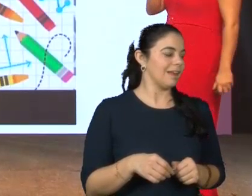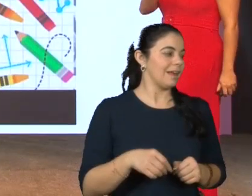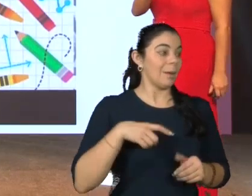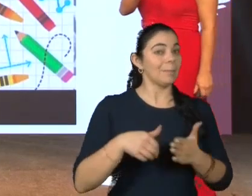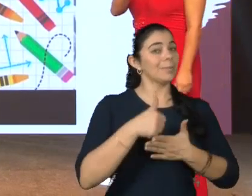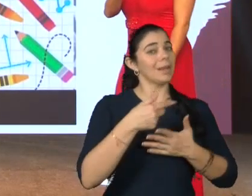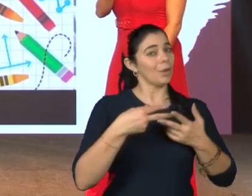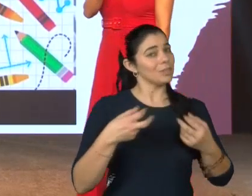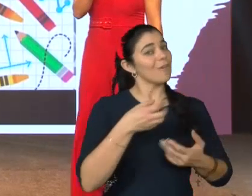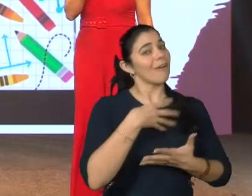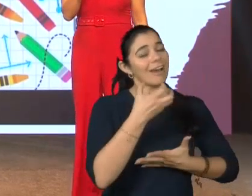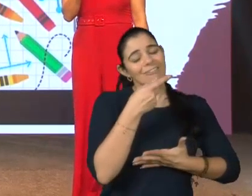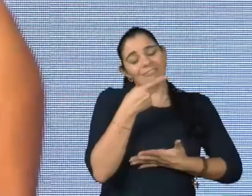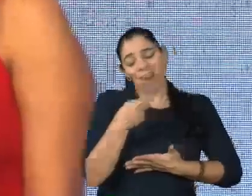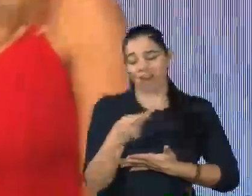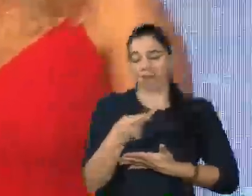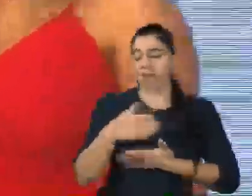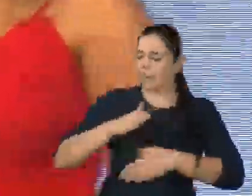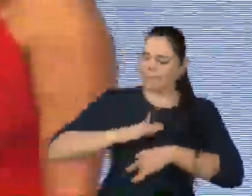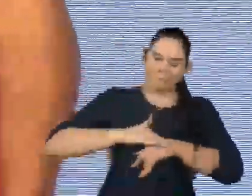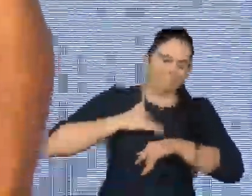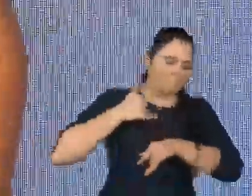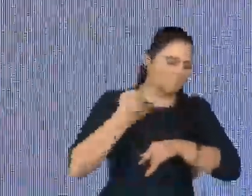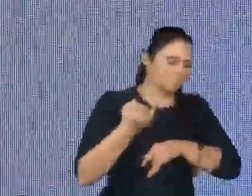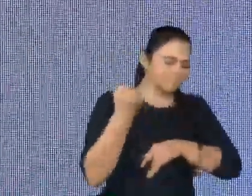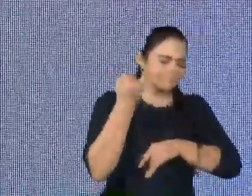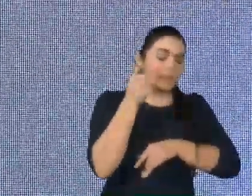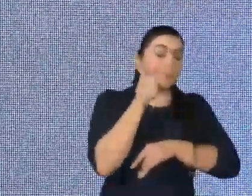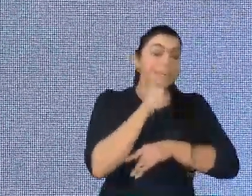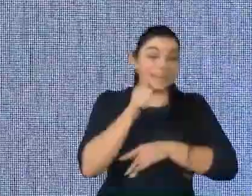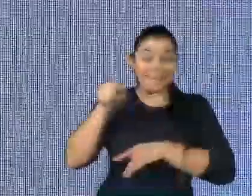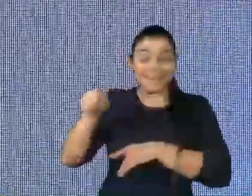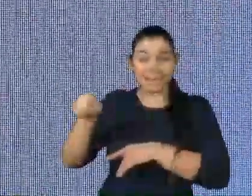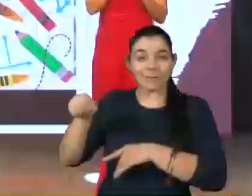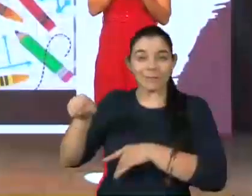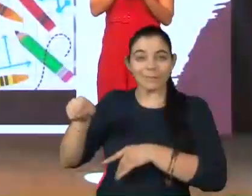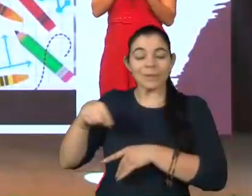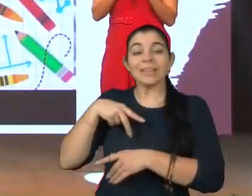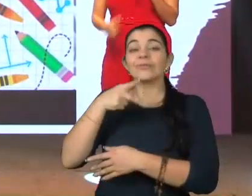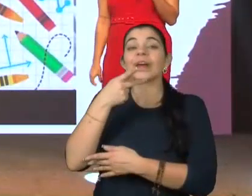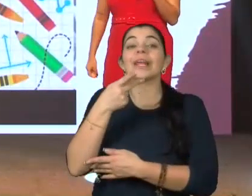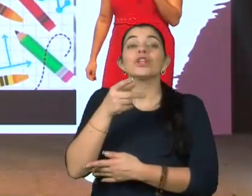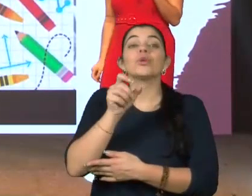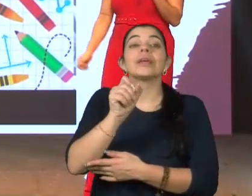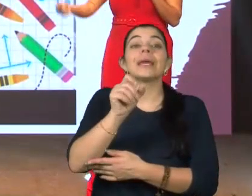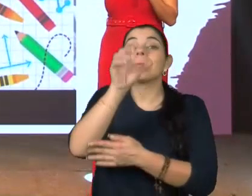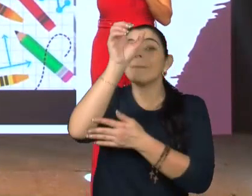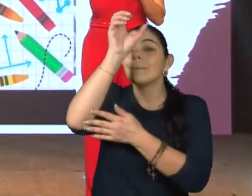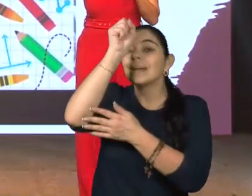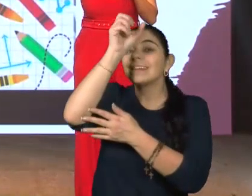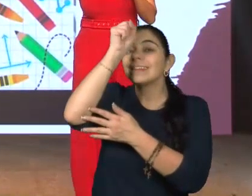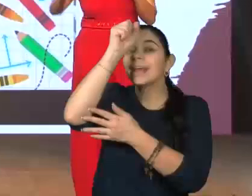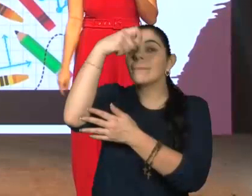Primeira coisa que eu tenho para dizer para vocês é a mais importante. Essa menina, ela está falando que, para aprender,